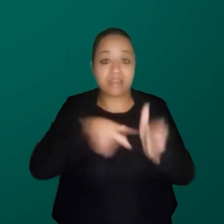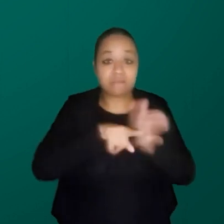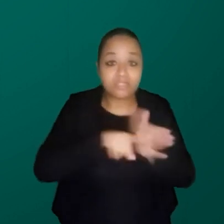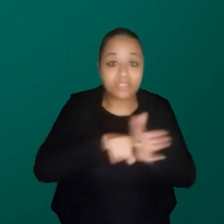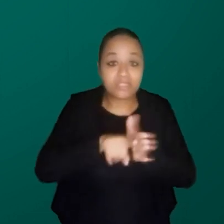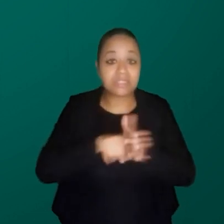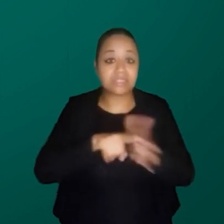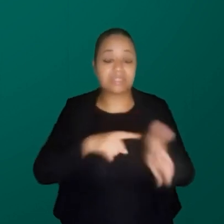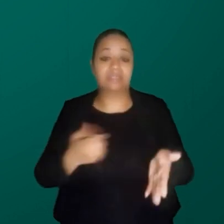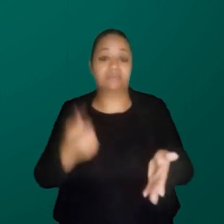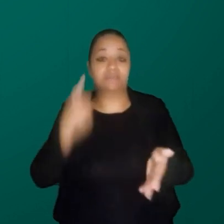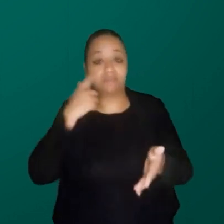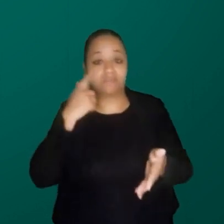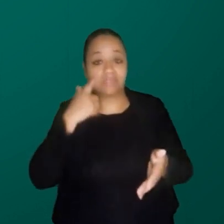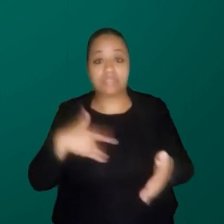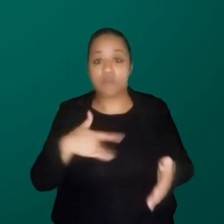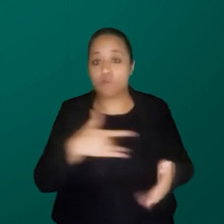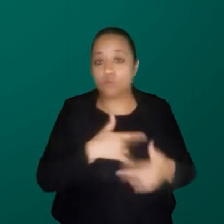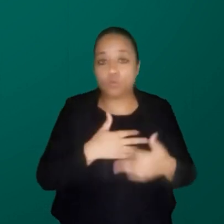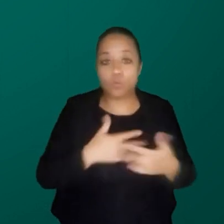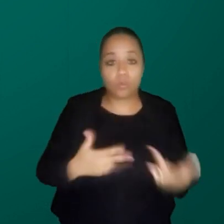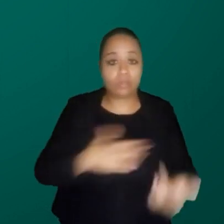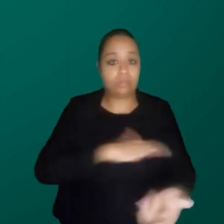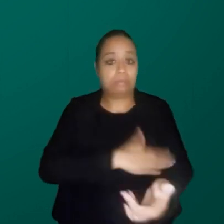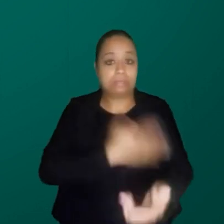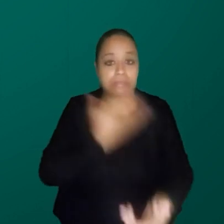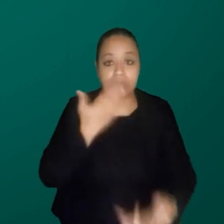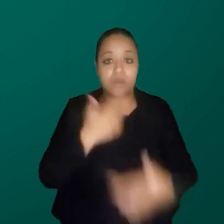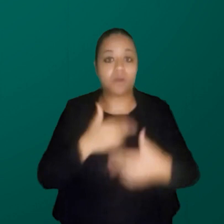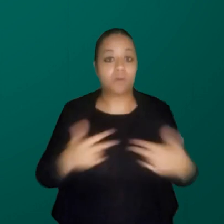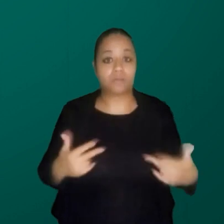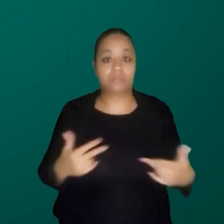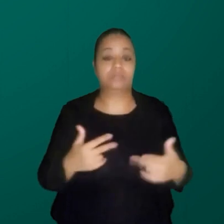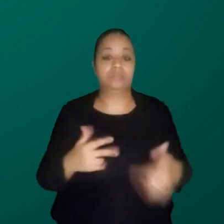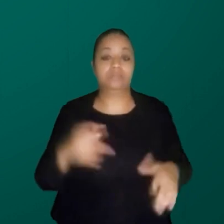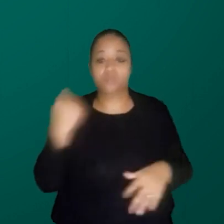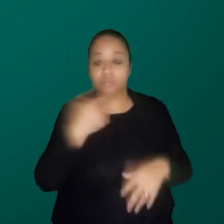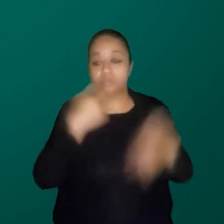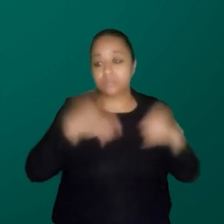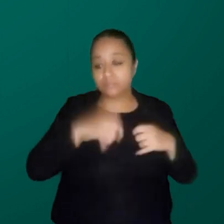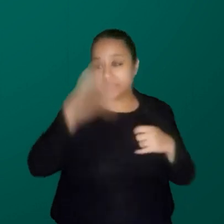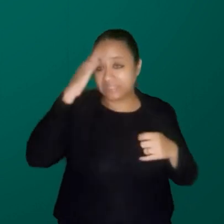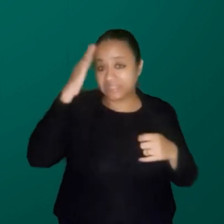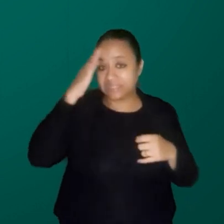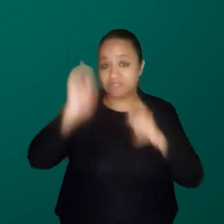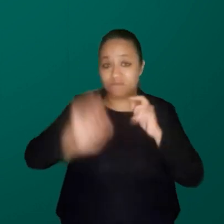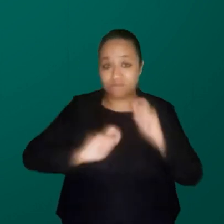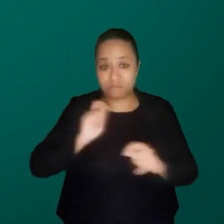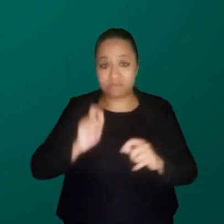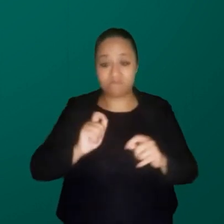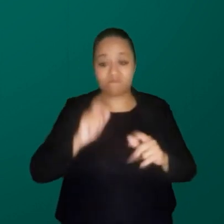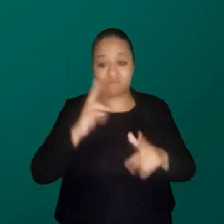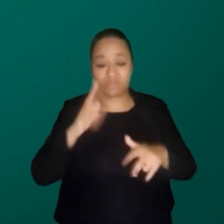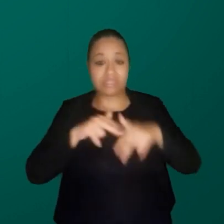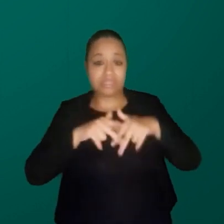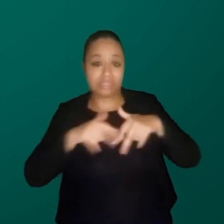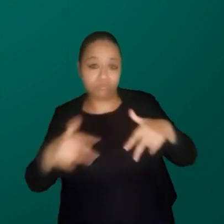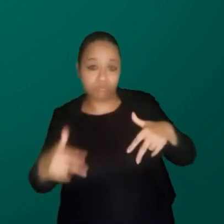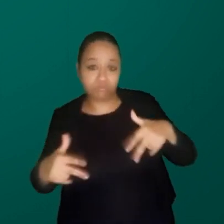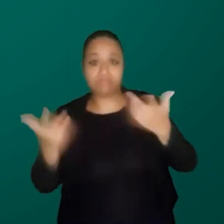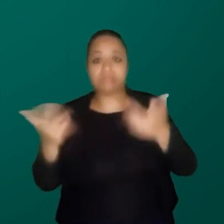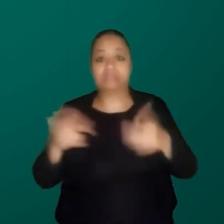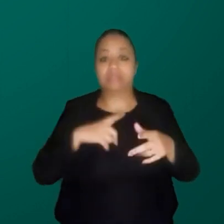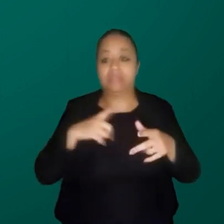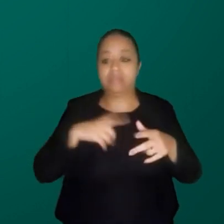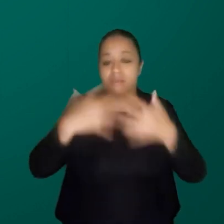gente acaba acontecendo isso. Então, para mim, essa a chave da gente entender o que gênero, interseccionalidade, todas as